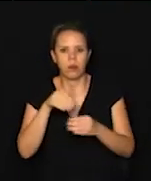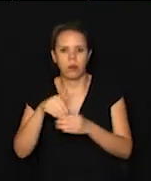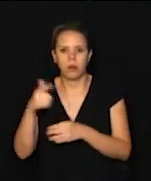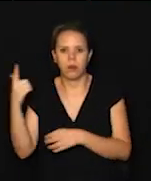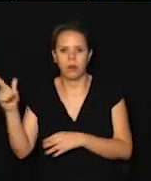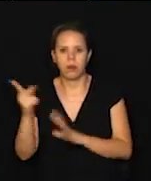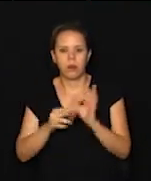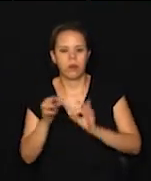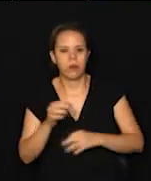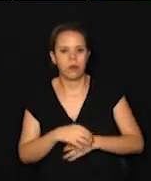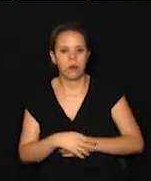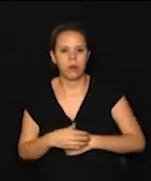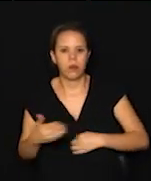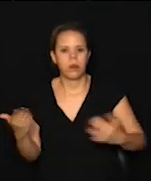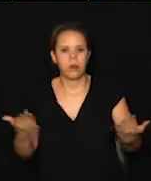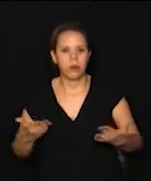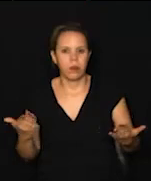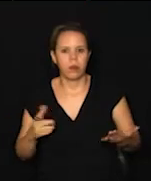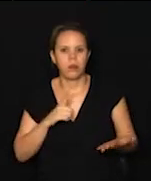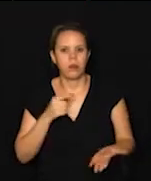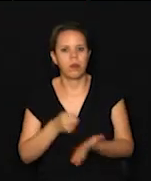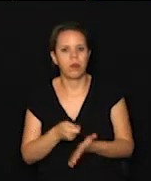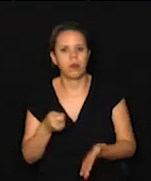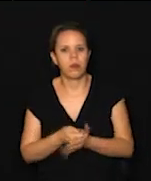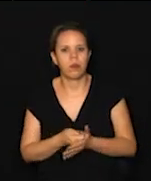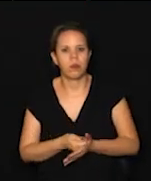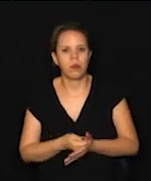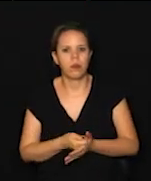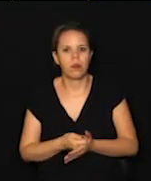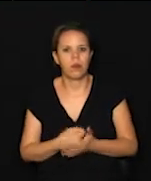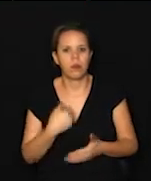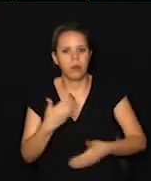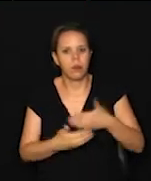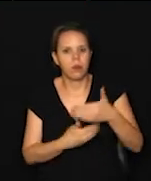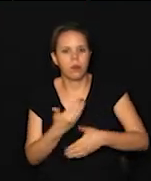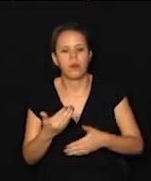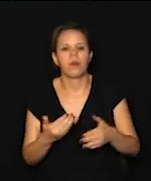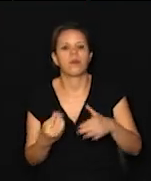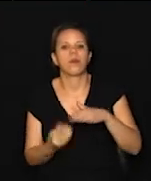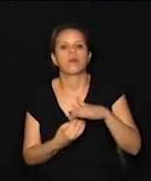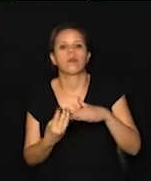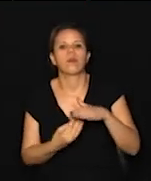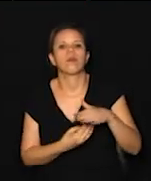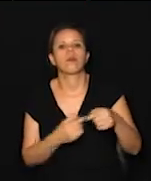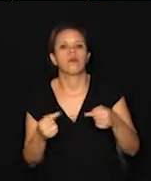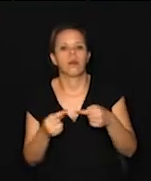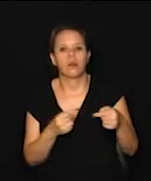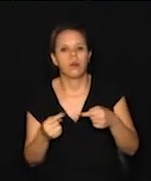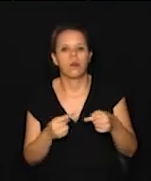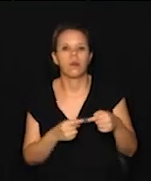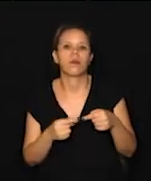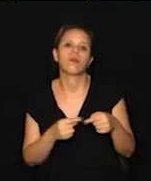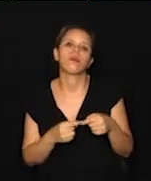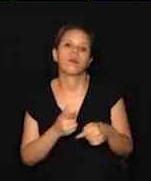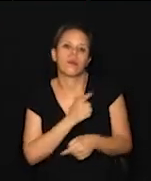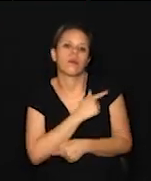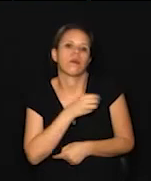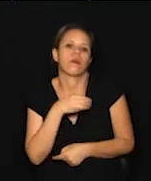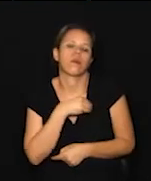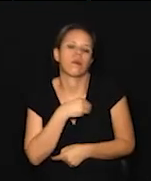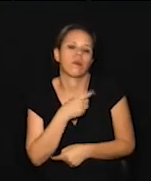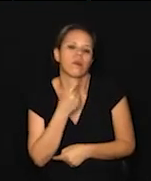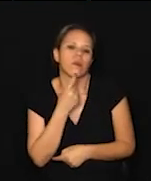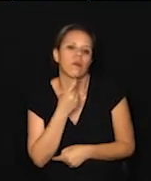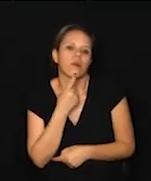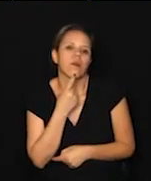outro projeto que agora exige, então, que no processo licitatório dos veículos da Guarda Municipal de